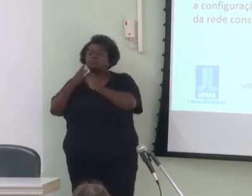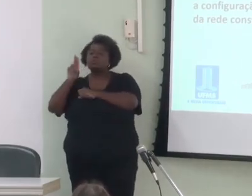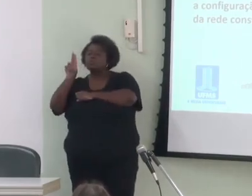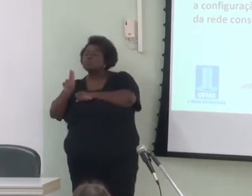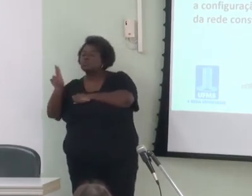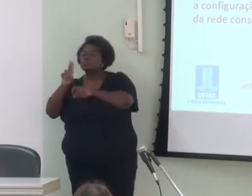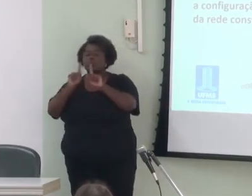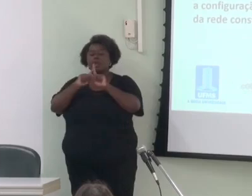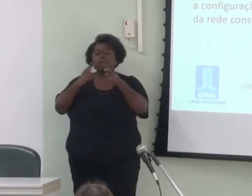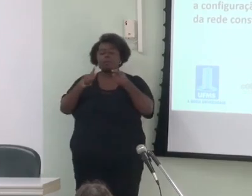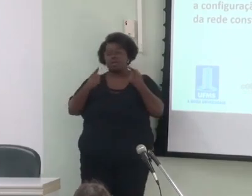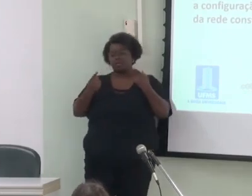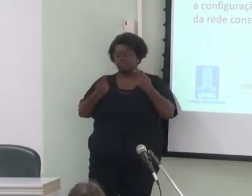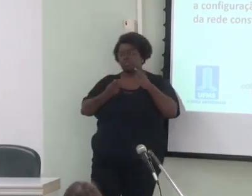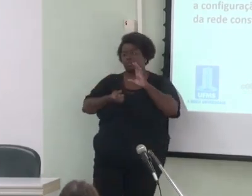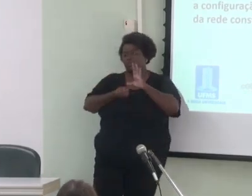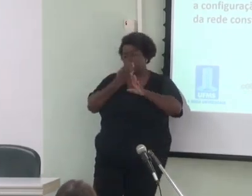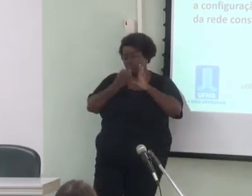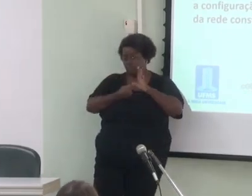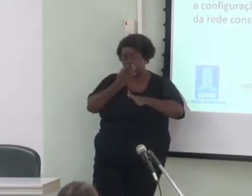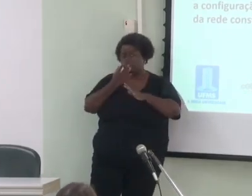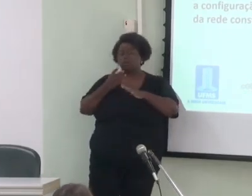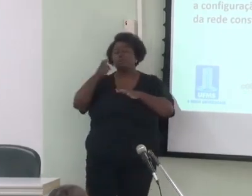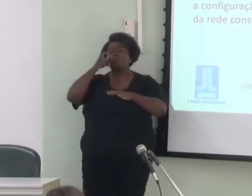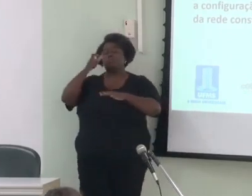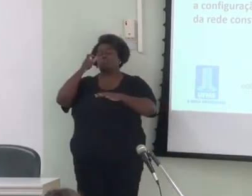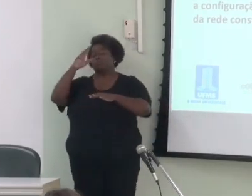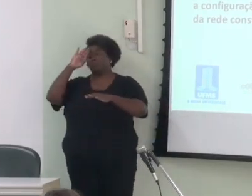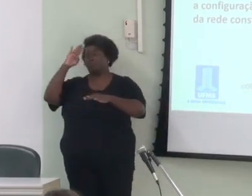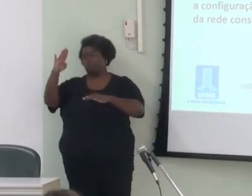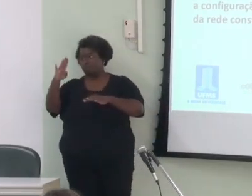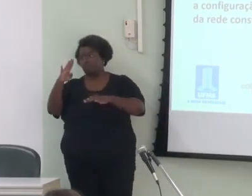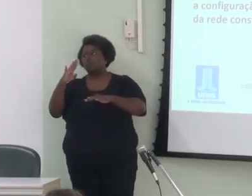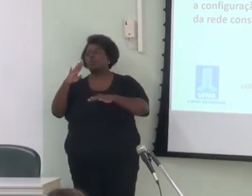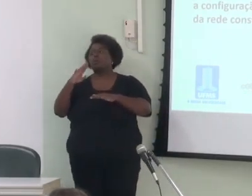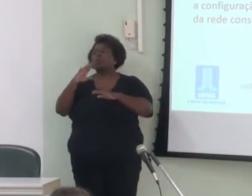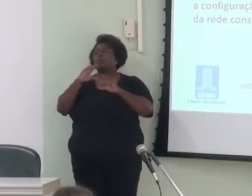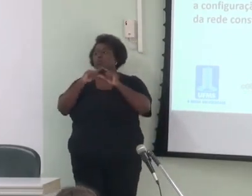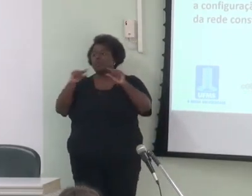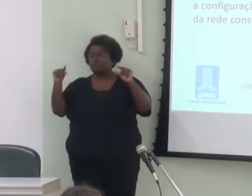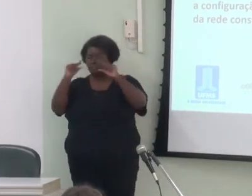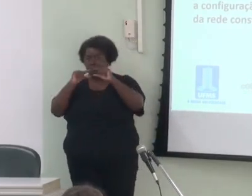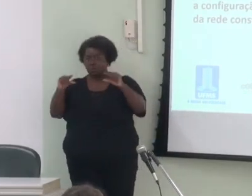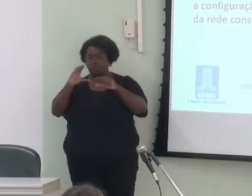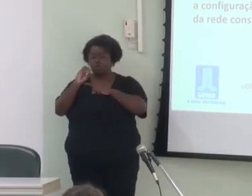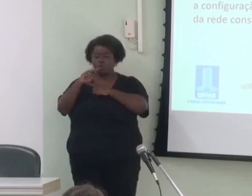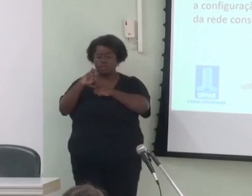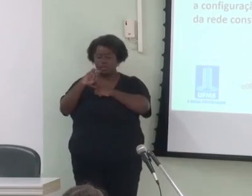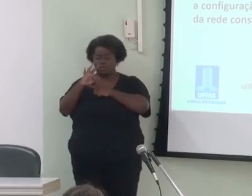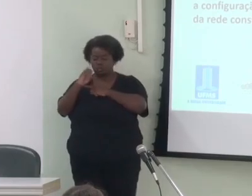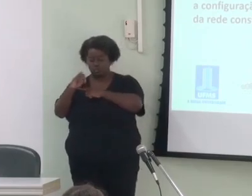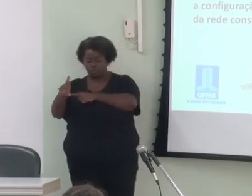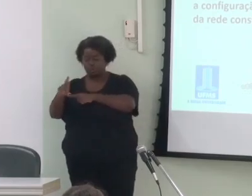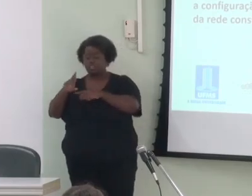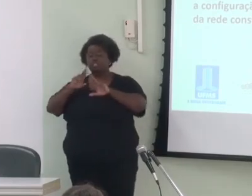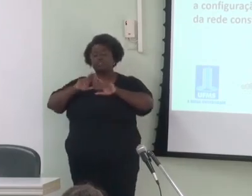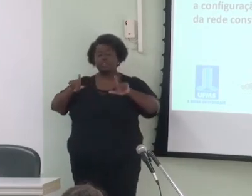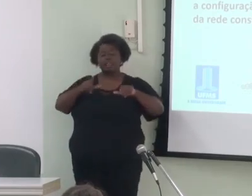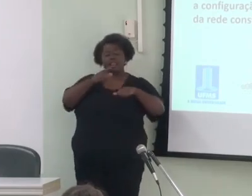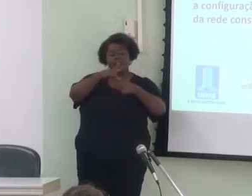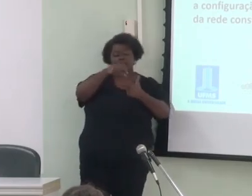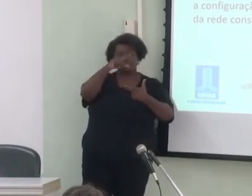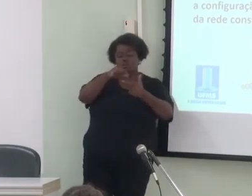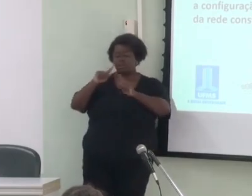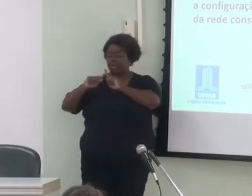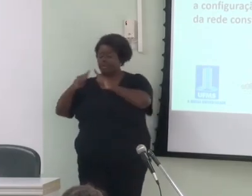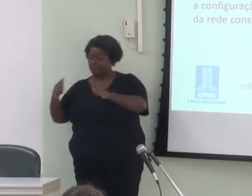construções Os principais temas de interesse são orações e conectores adverbiais distinção léxico e gramática mudança